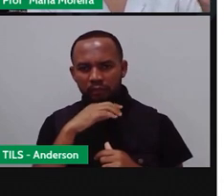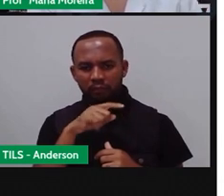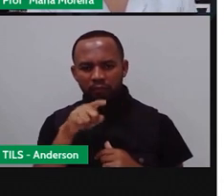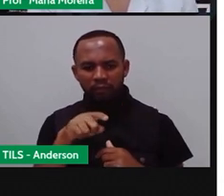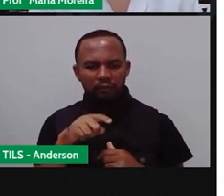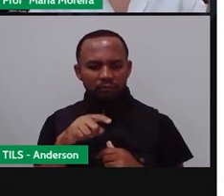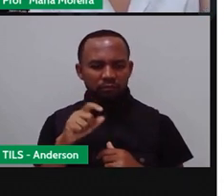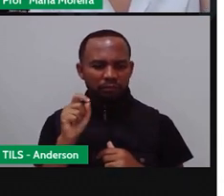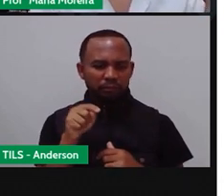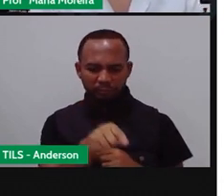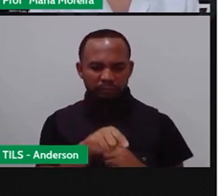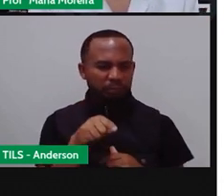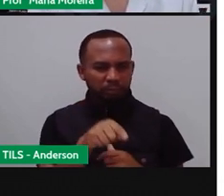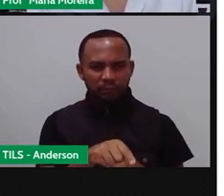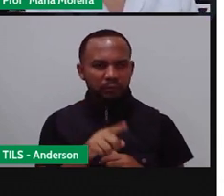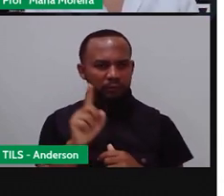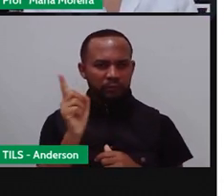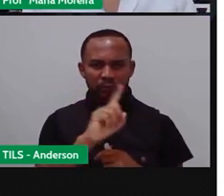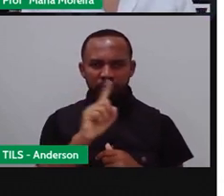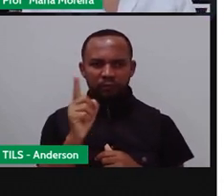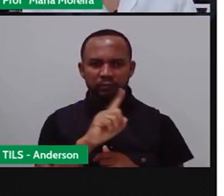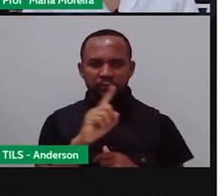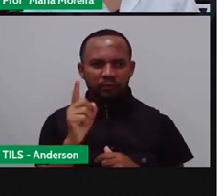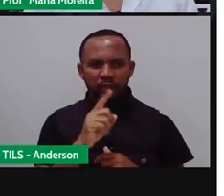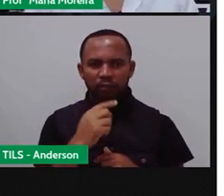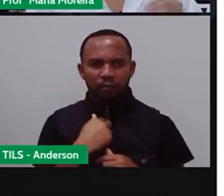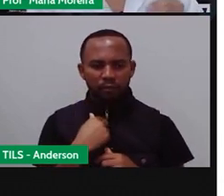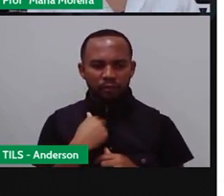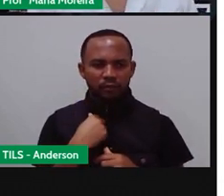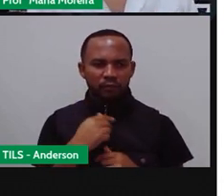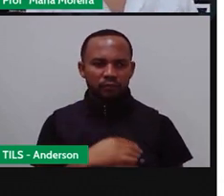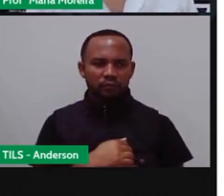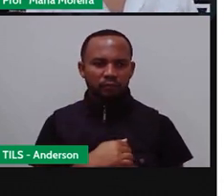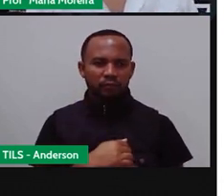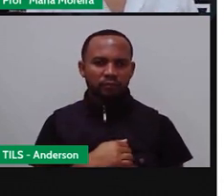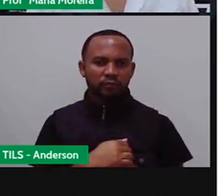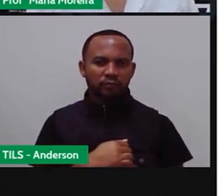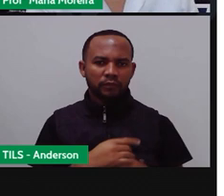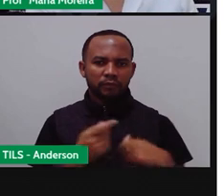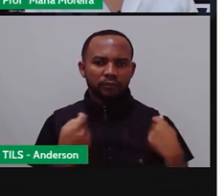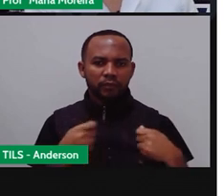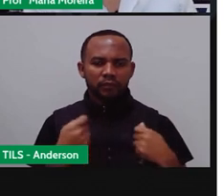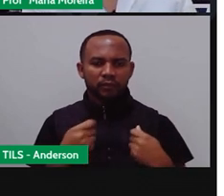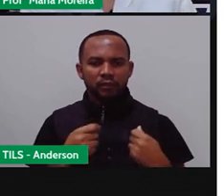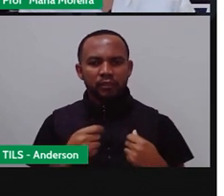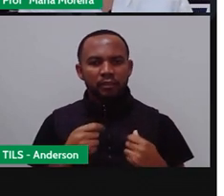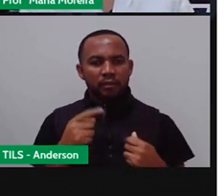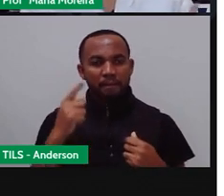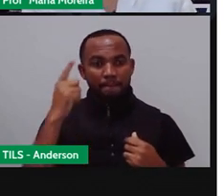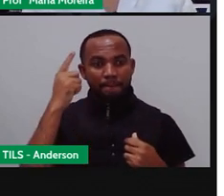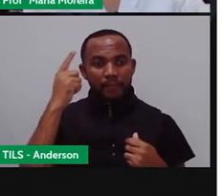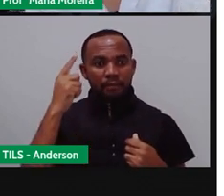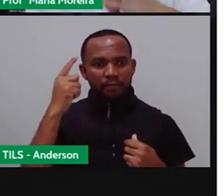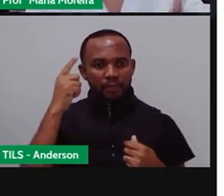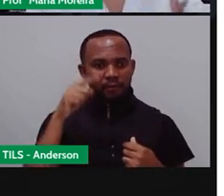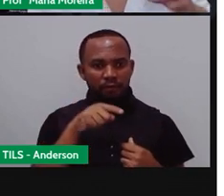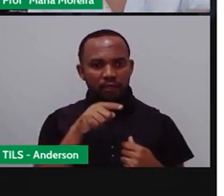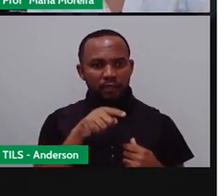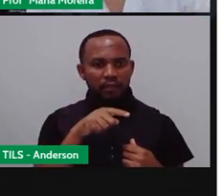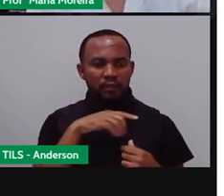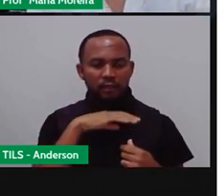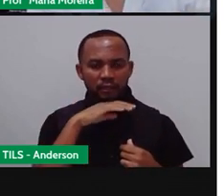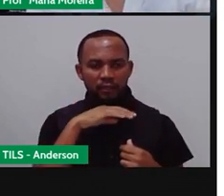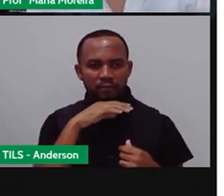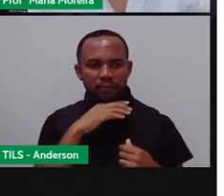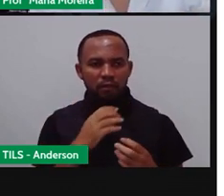Nada de cutucar, nada de querer tocar, nada de jogar objetos. Porque, primeiro, você joga um objeto, o animal fica feroz e te ataca.